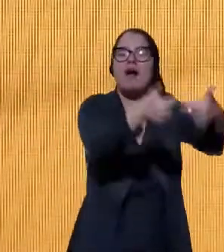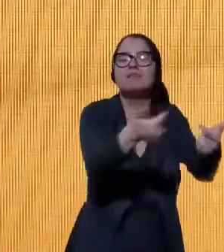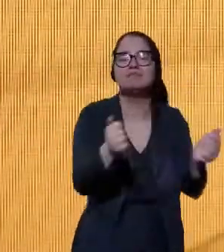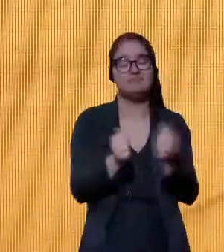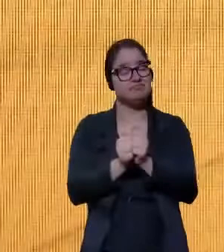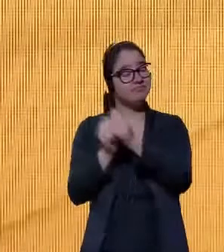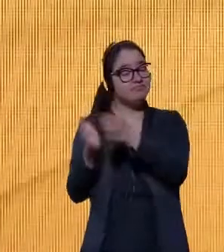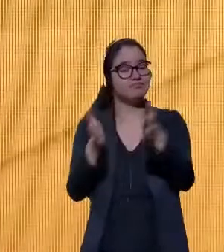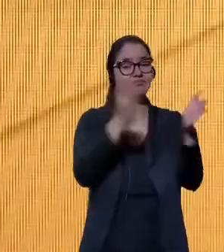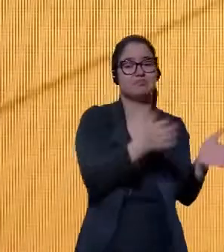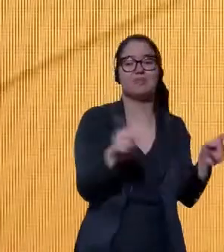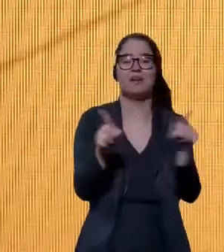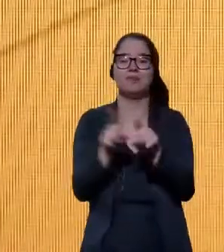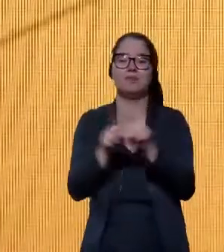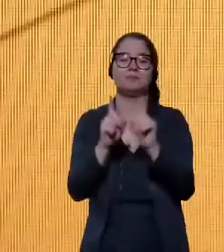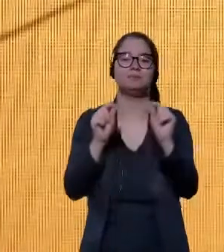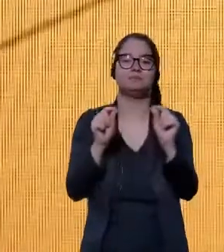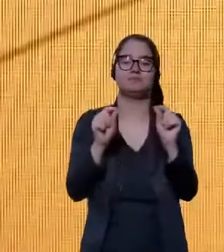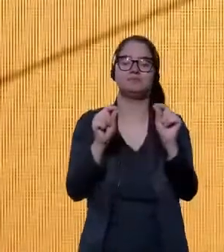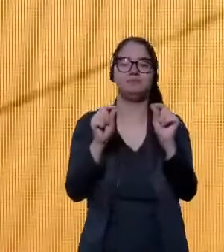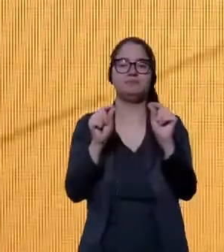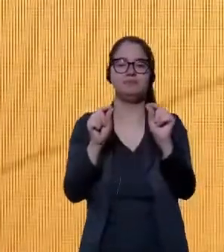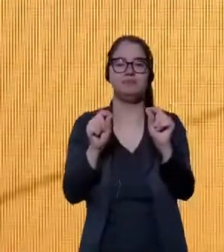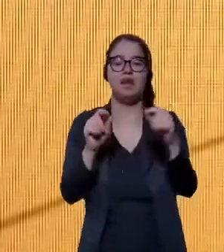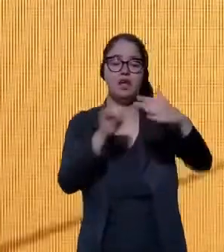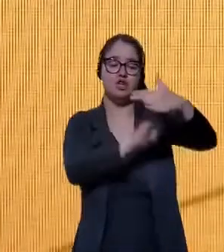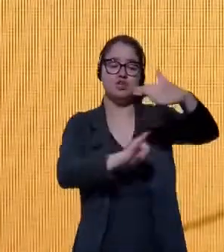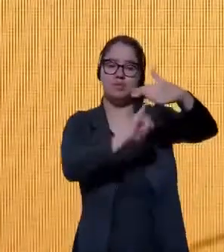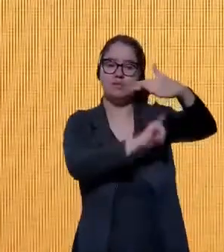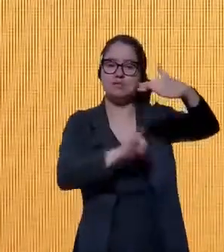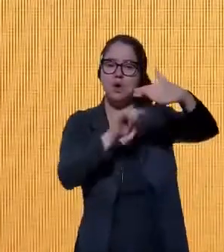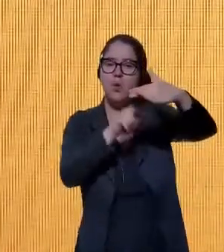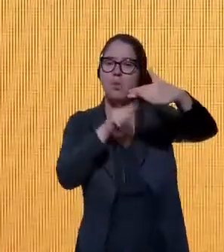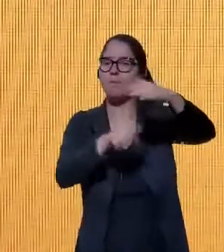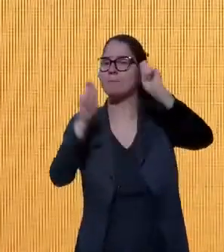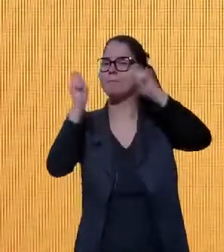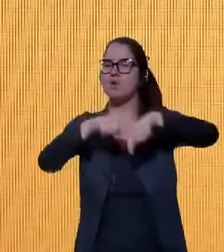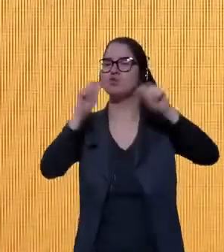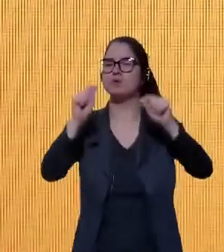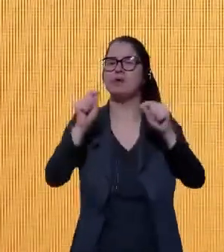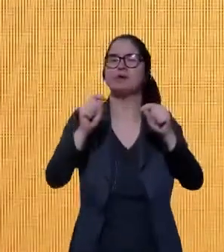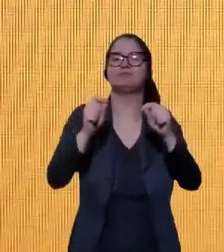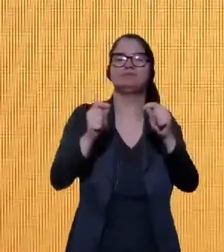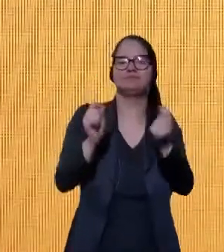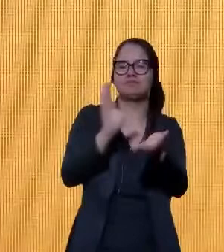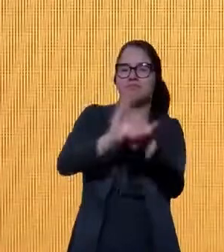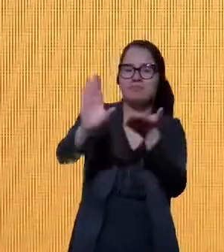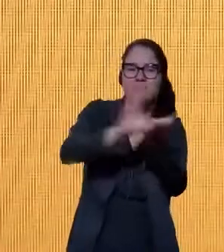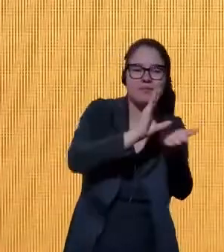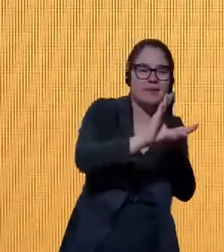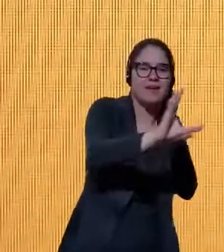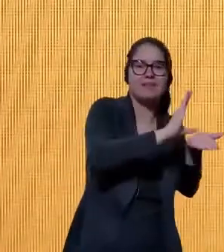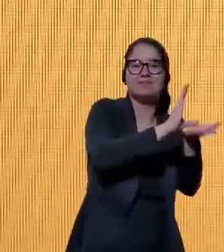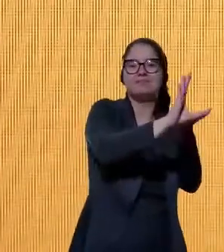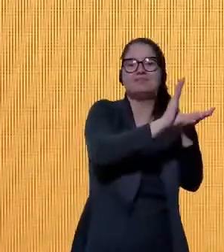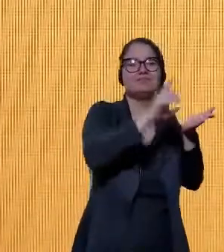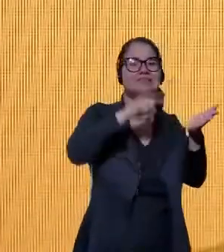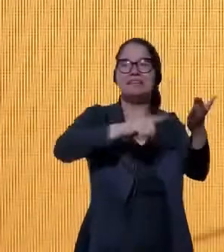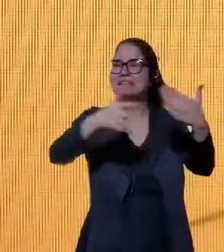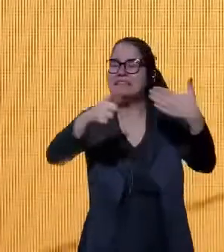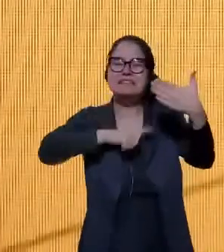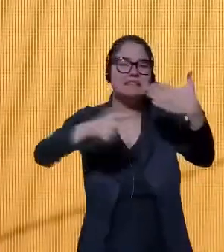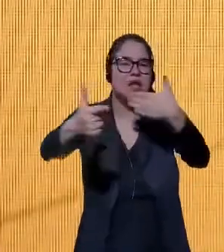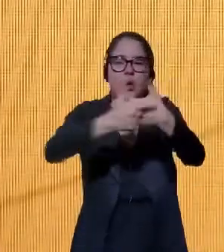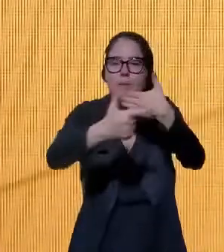capilaridade, essas instituições são capazes de mobilizar recursos de diferentes fontes e ter um papel